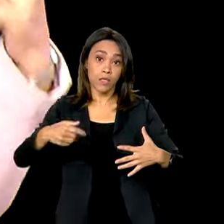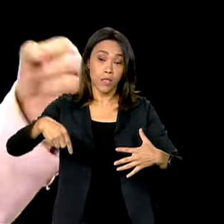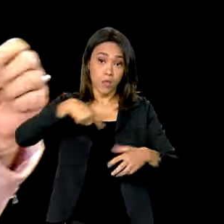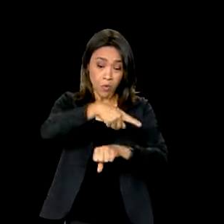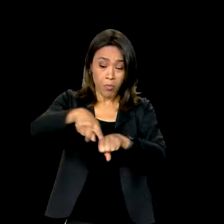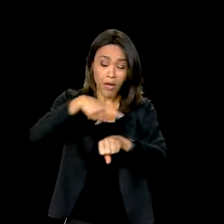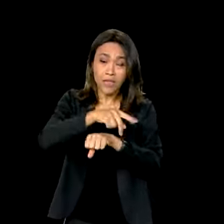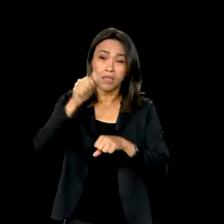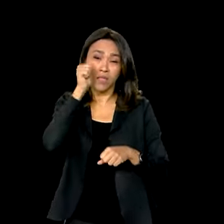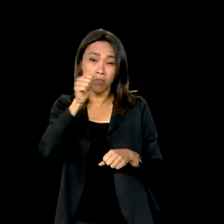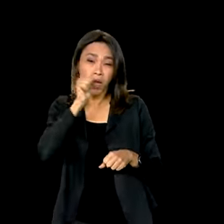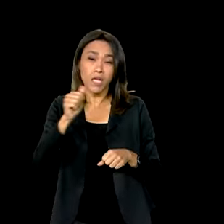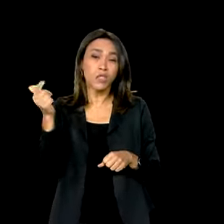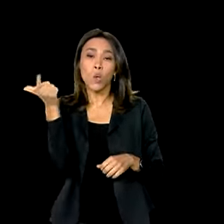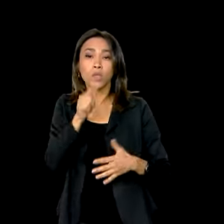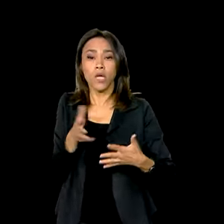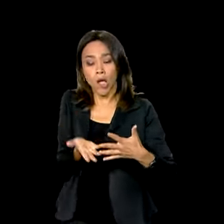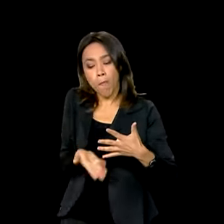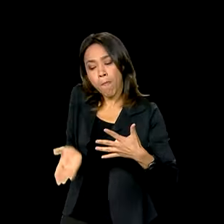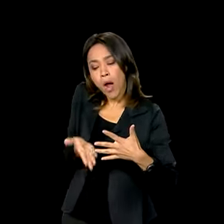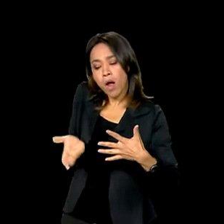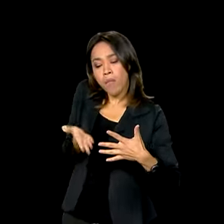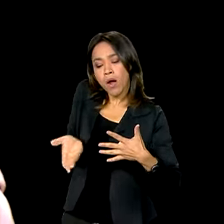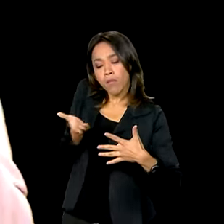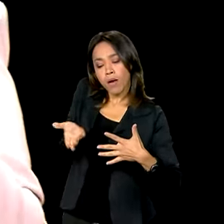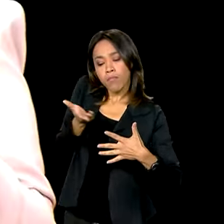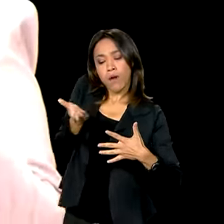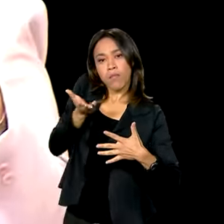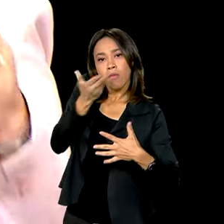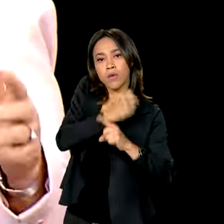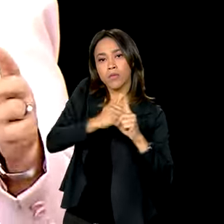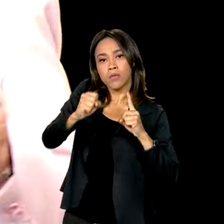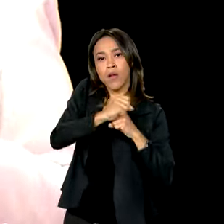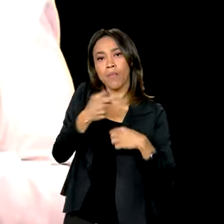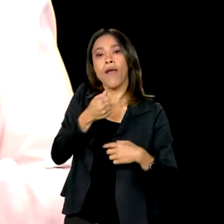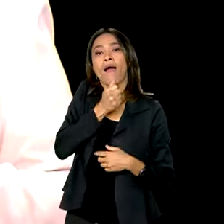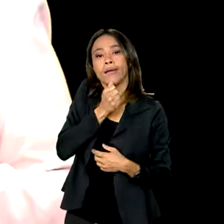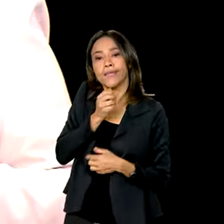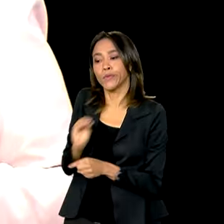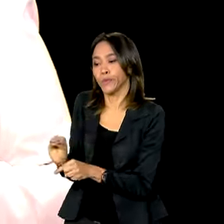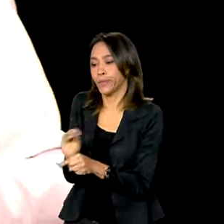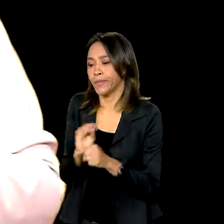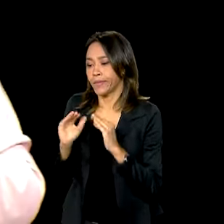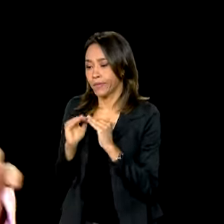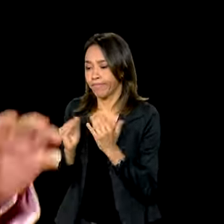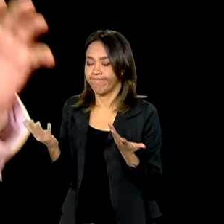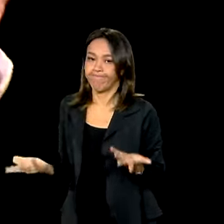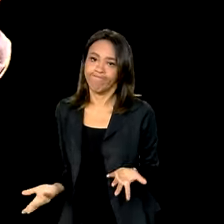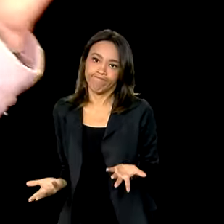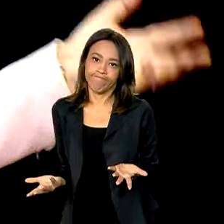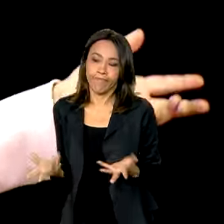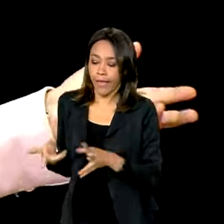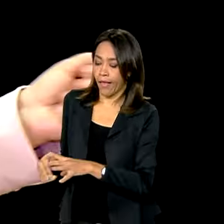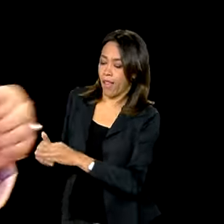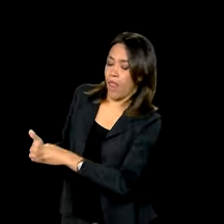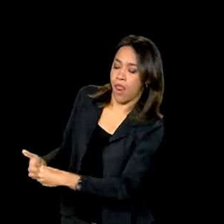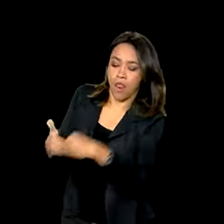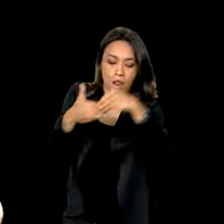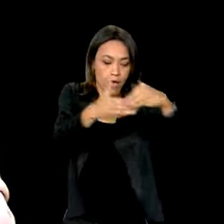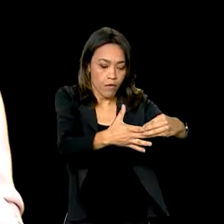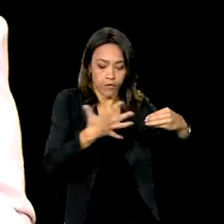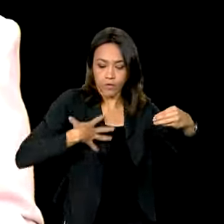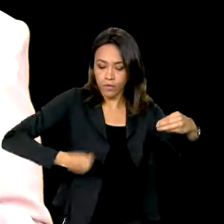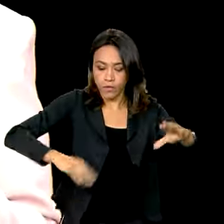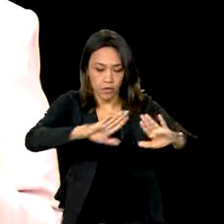perspectiva de ascensão profissional, porque elas ainda são as cuidadoras. Elas que têm que levar os filhos na creche,